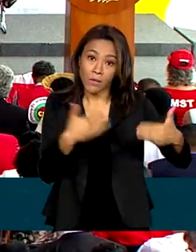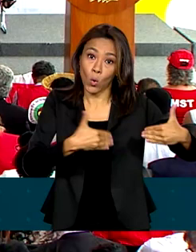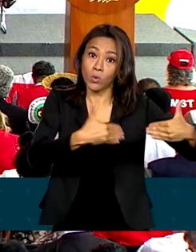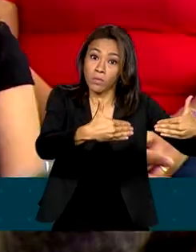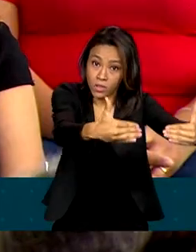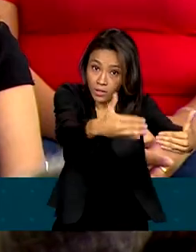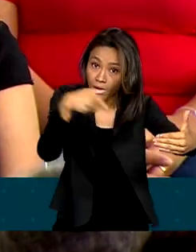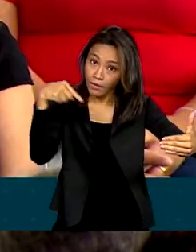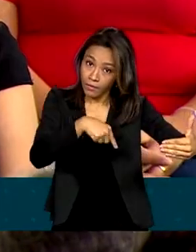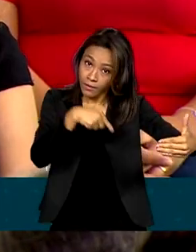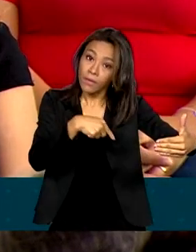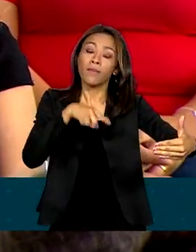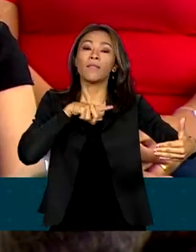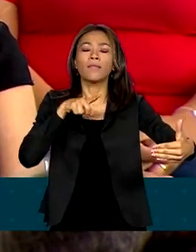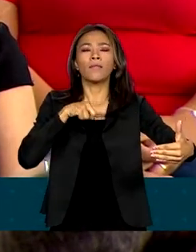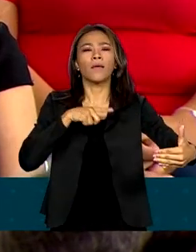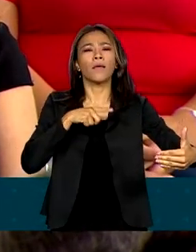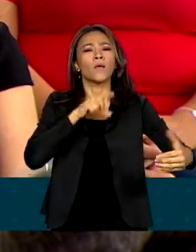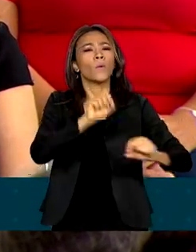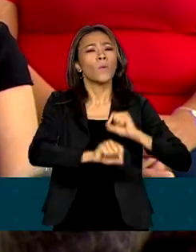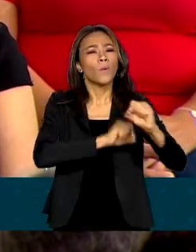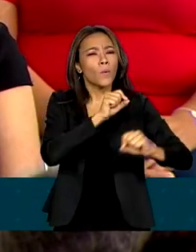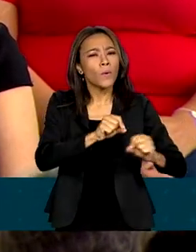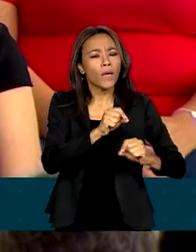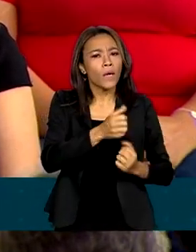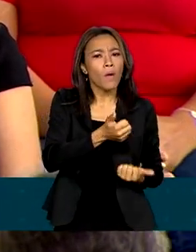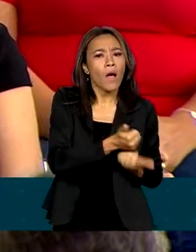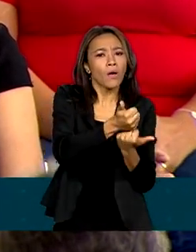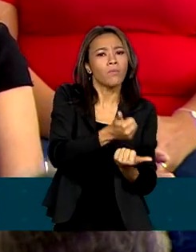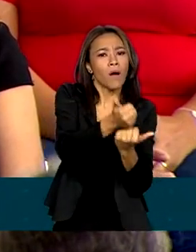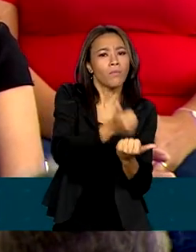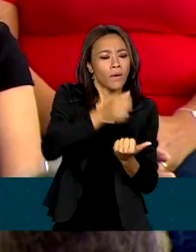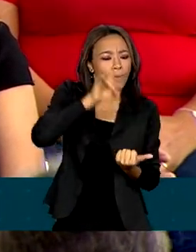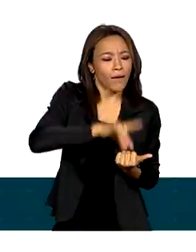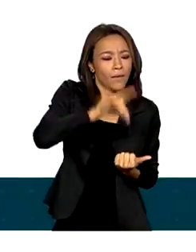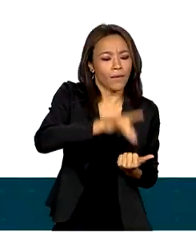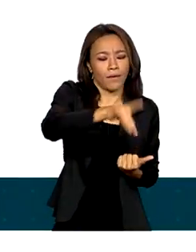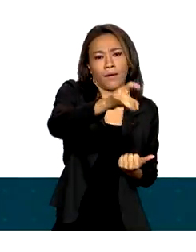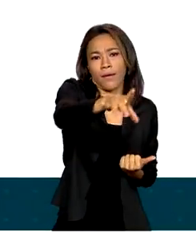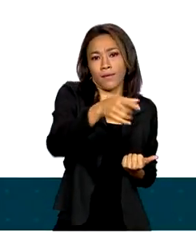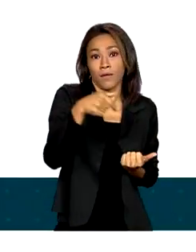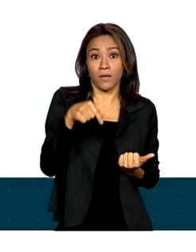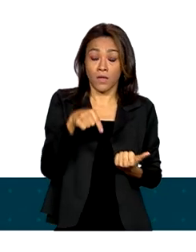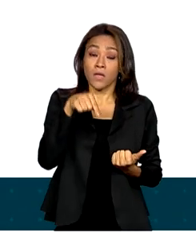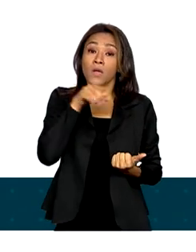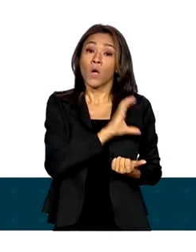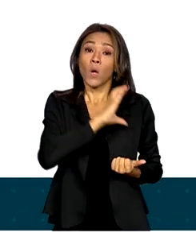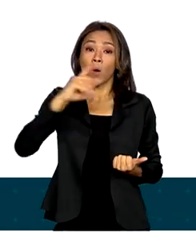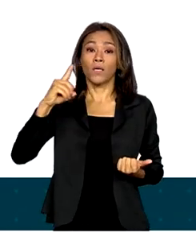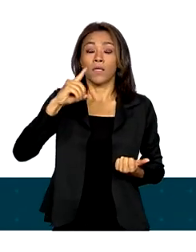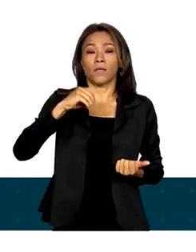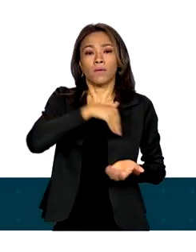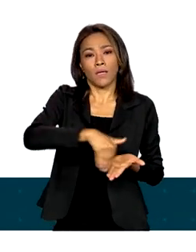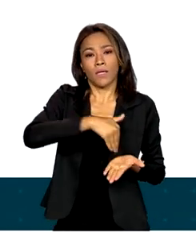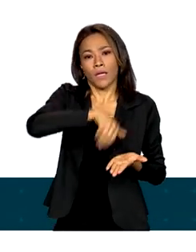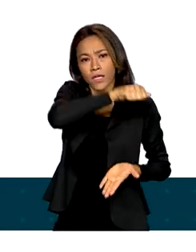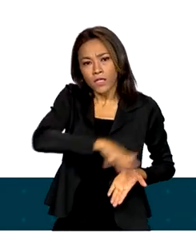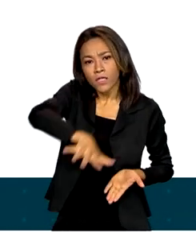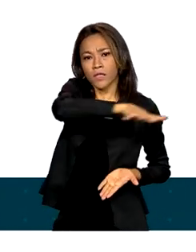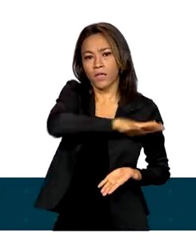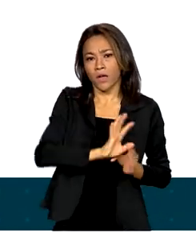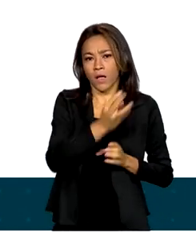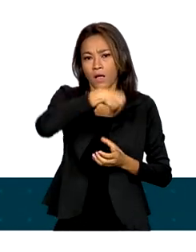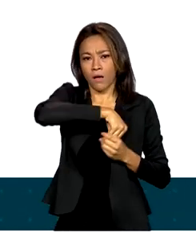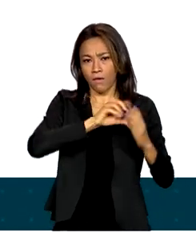institui uma assessoria em cada ministério sob a coordenação da Secretaria-Geral da Presidência da República.